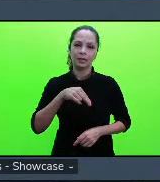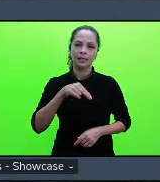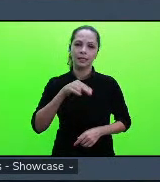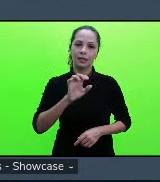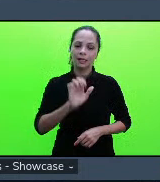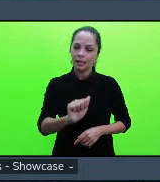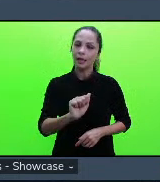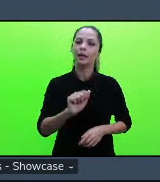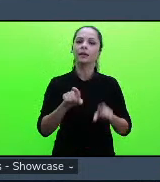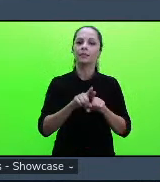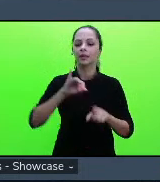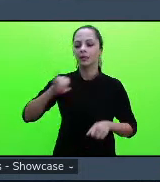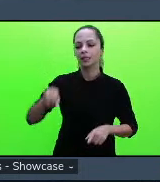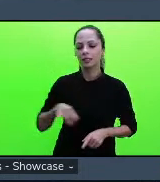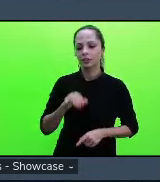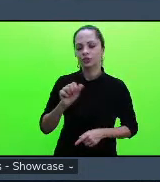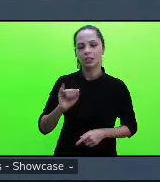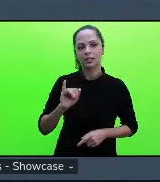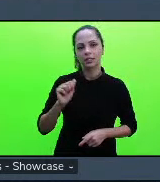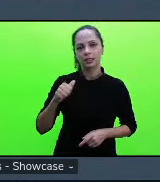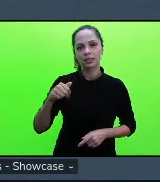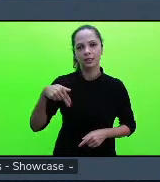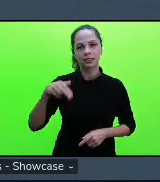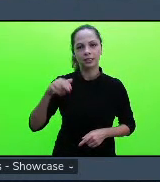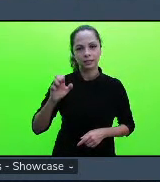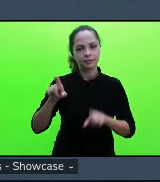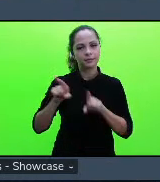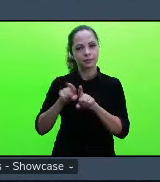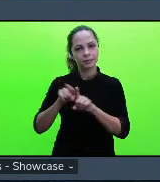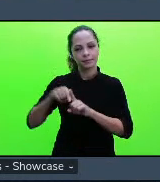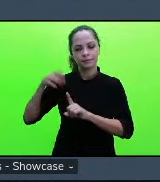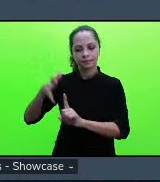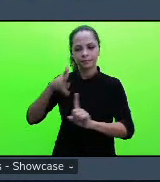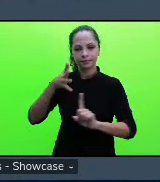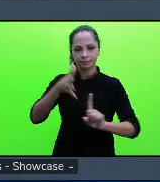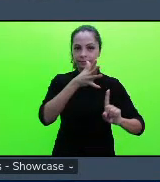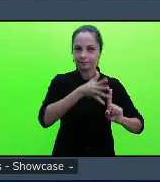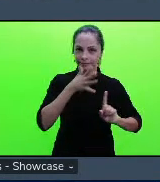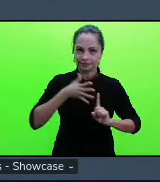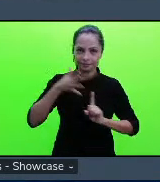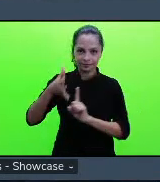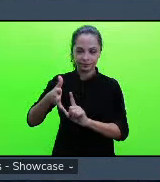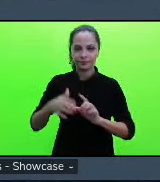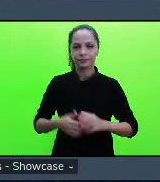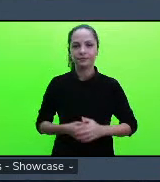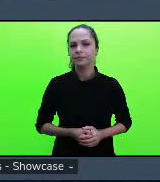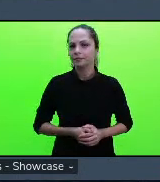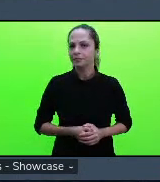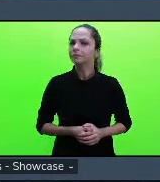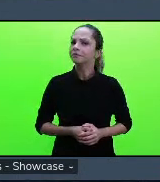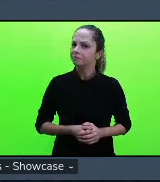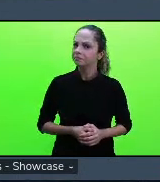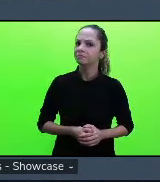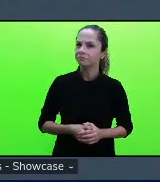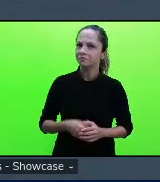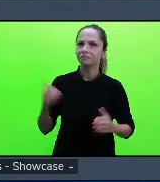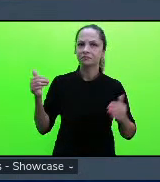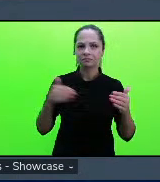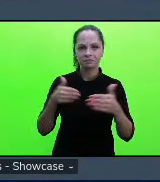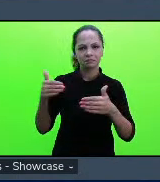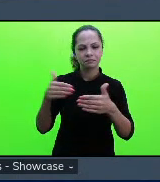também como colaboradora externa eu vejo uma esse trabalho como um trabalho muito essencial